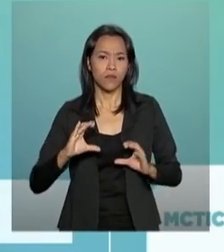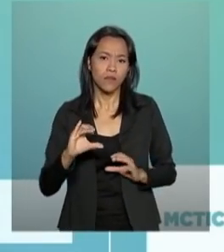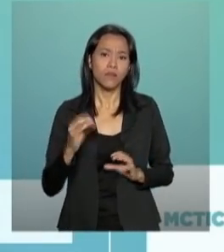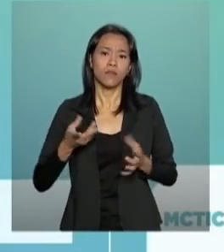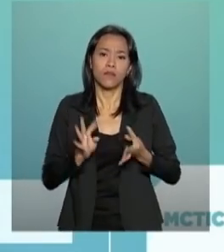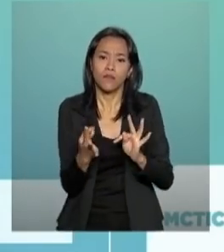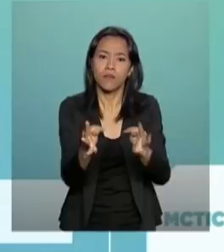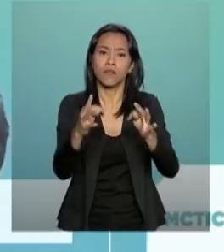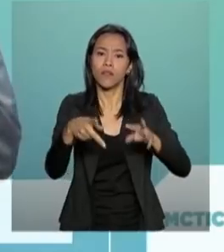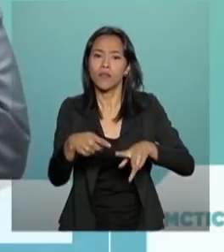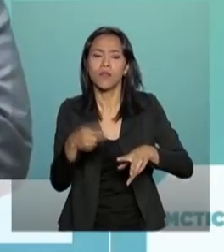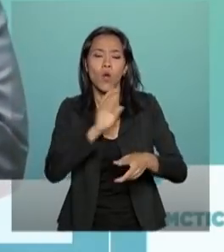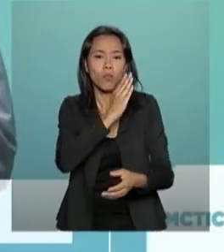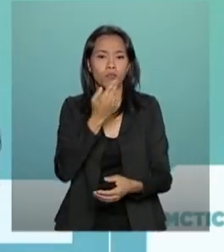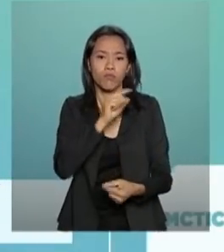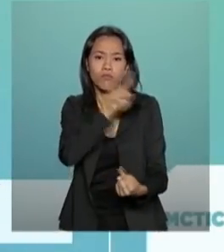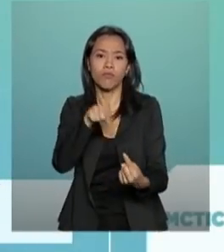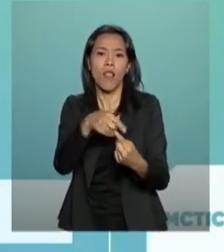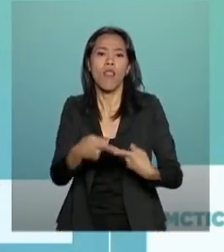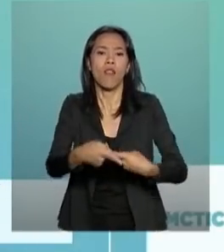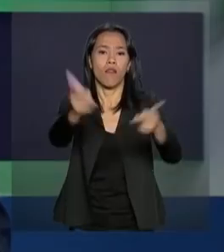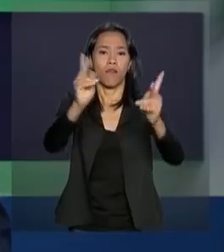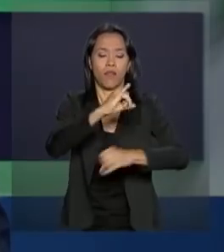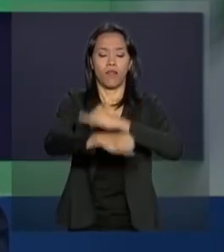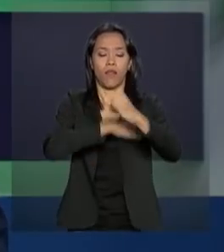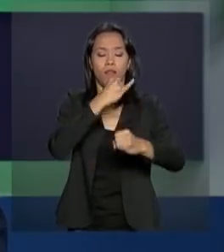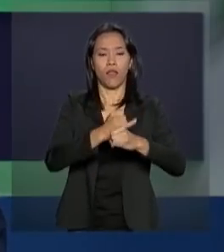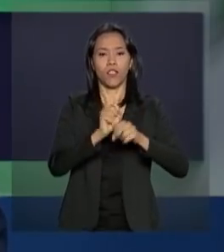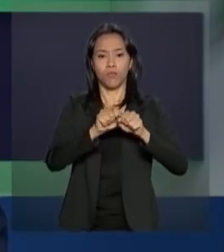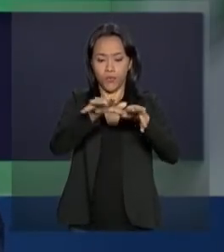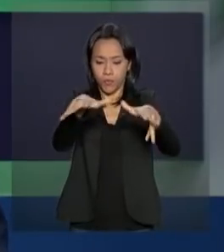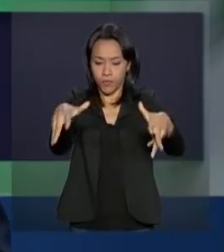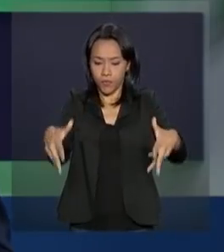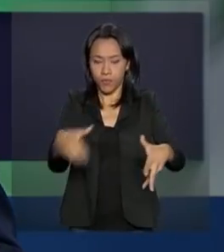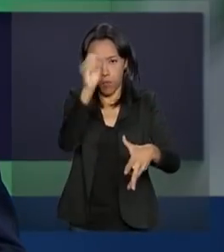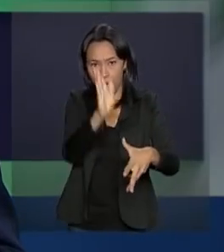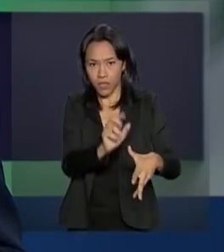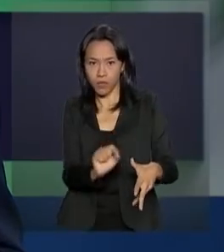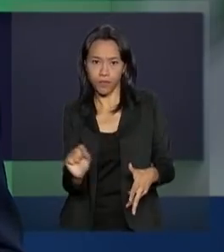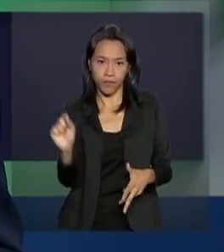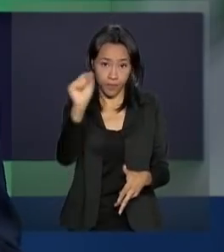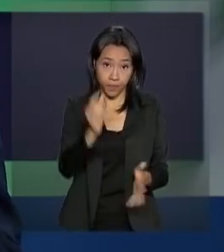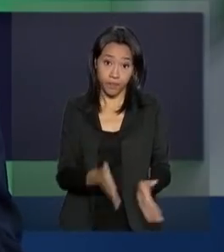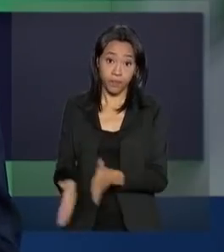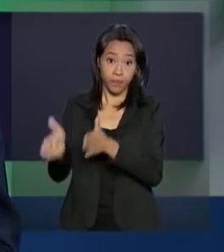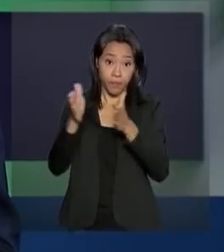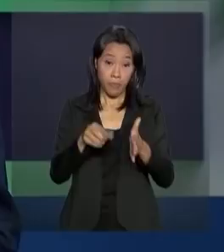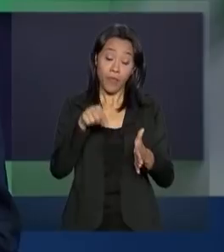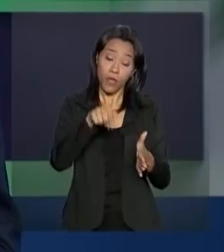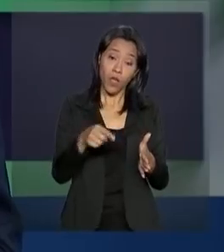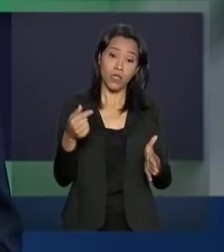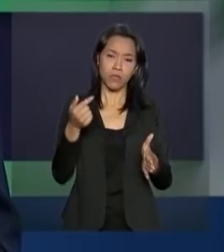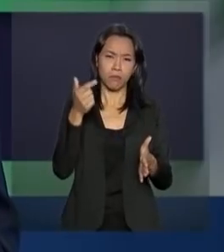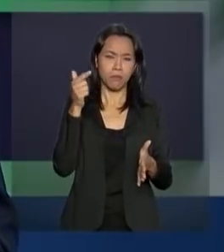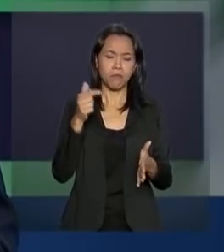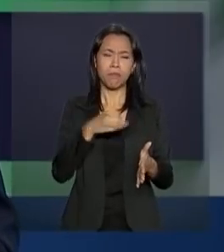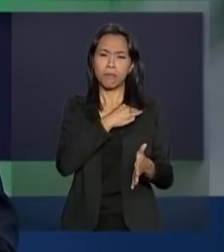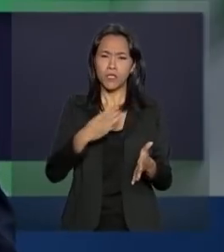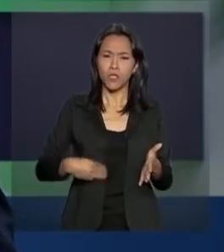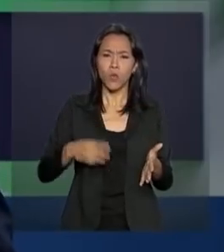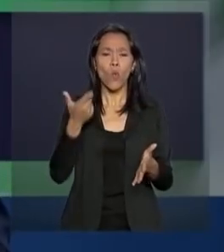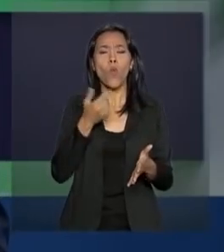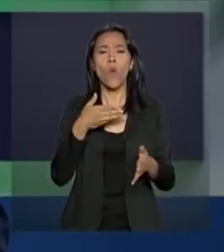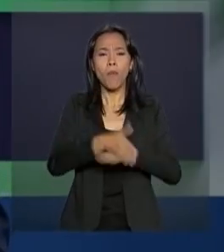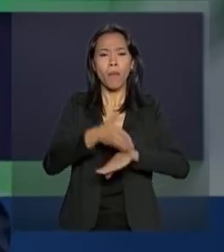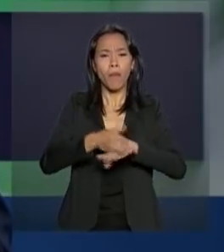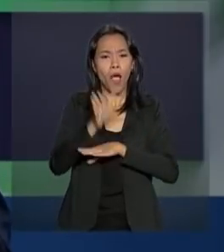de alta velocidade a todo o país. E olha só, durante a transmissão de cargos dos ministros, chegamos a 8.600